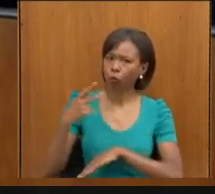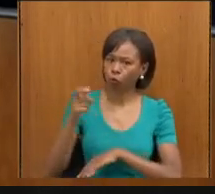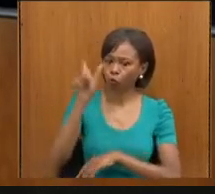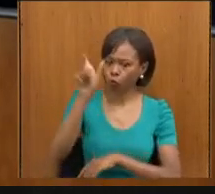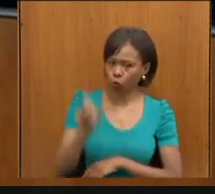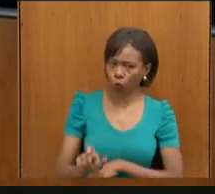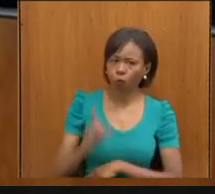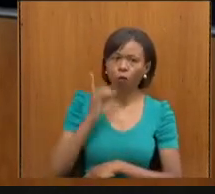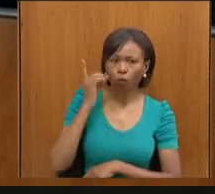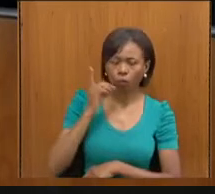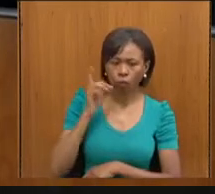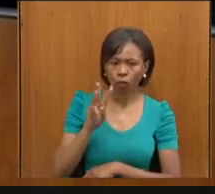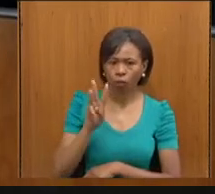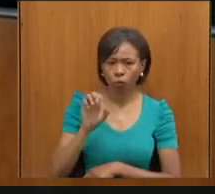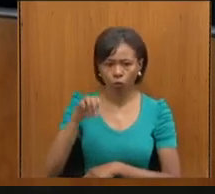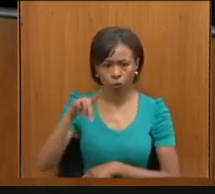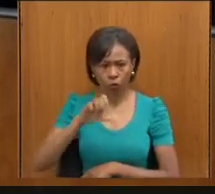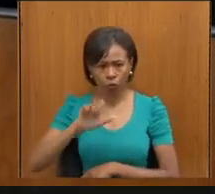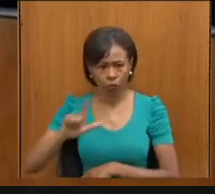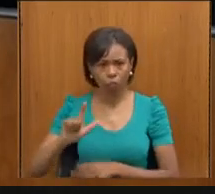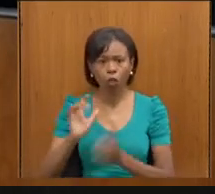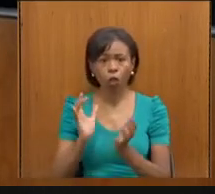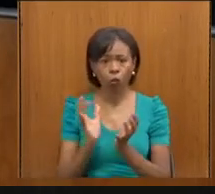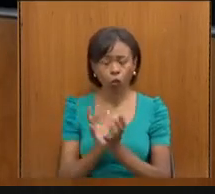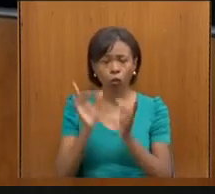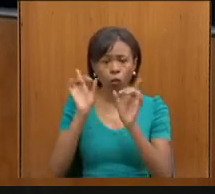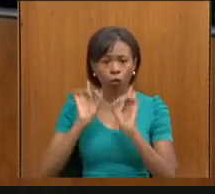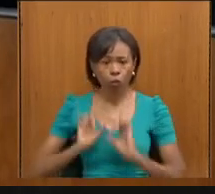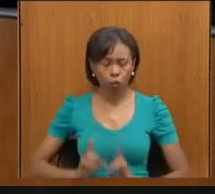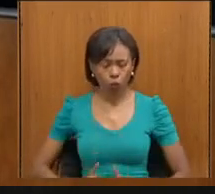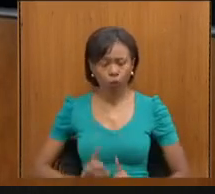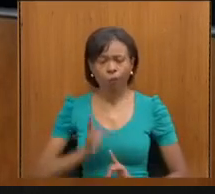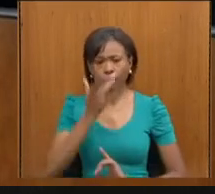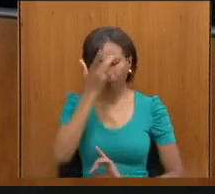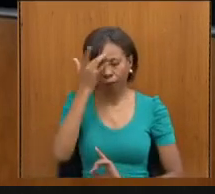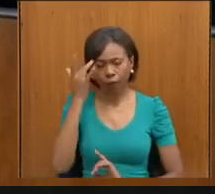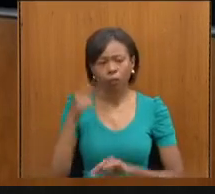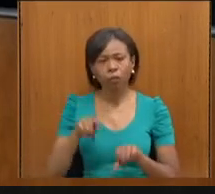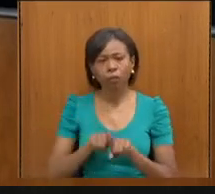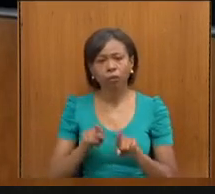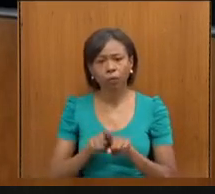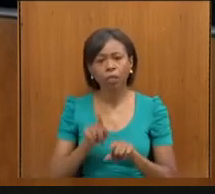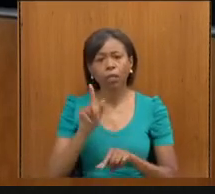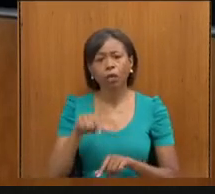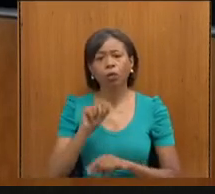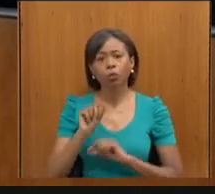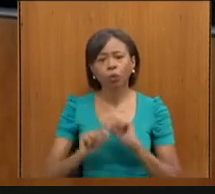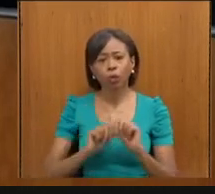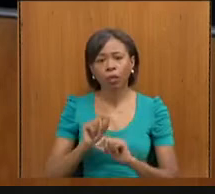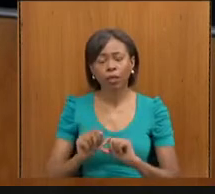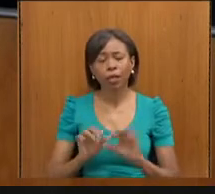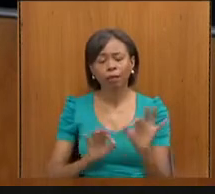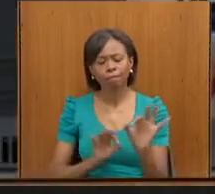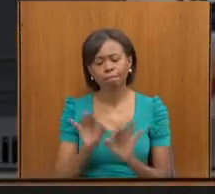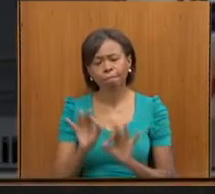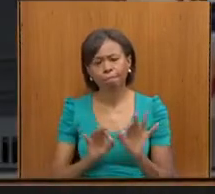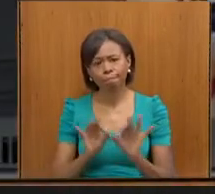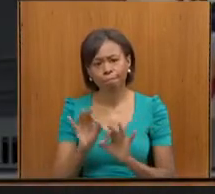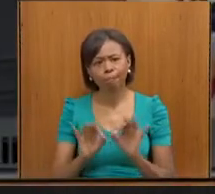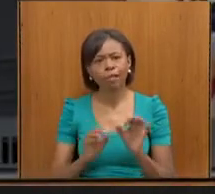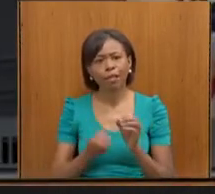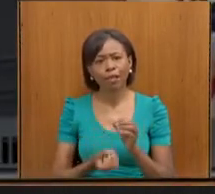comissão, nessa construção que foi a carteira de Cipteia, depois de anos de